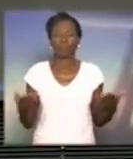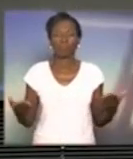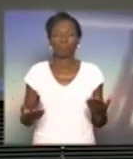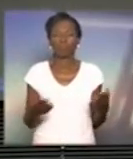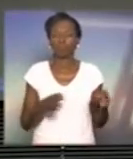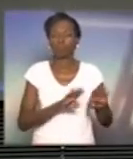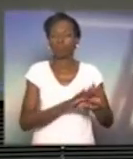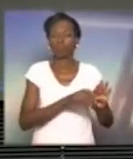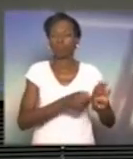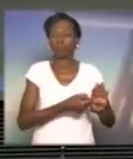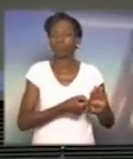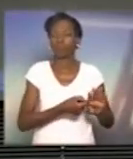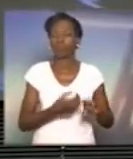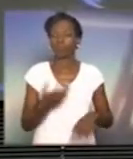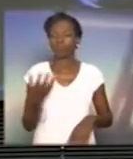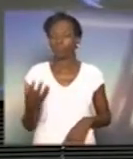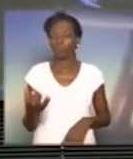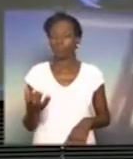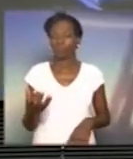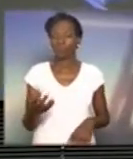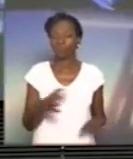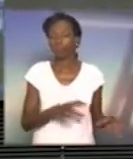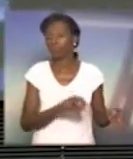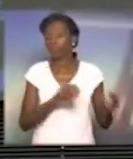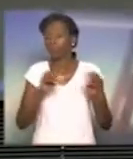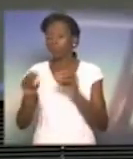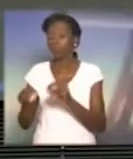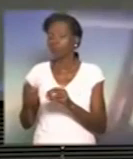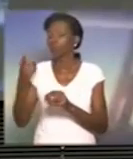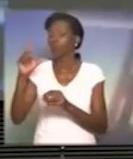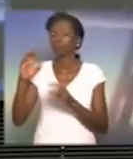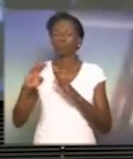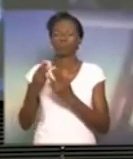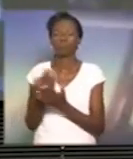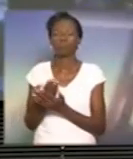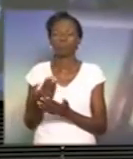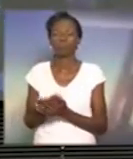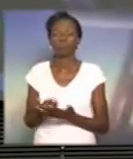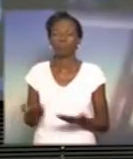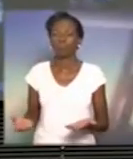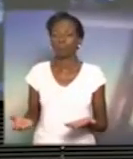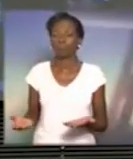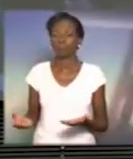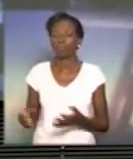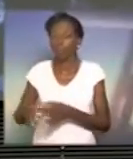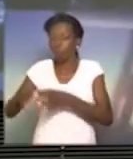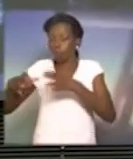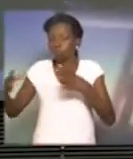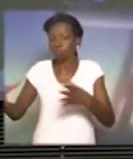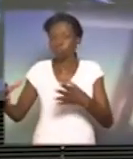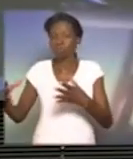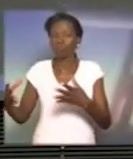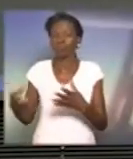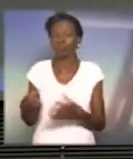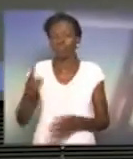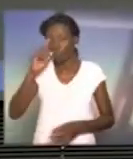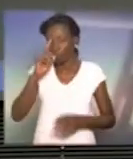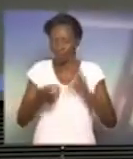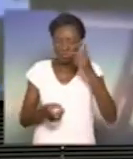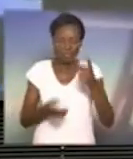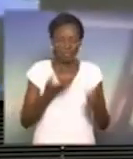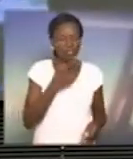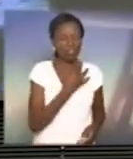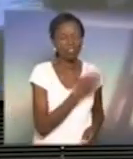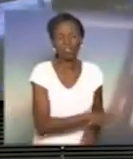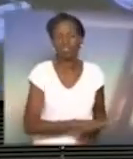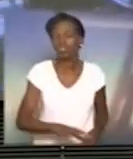a escola para superlotar uma outra escola, mandar as crianças ficarem todas aglomeradas. Por exemplo, como eu estava falando do trabalho,